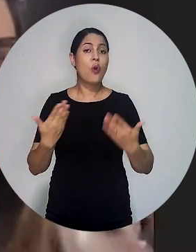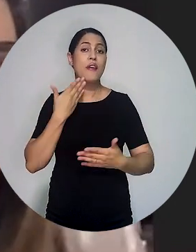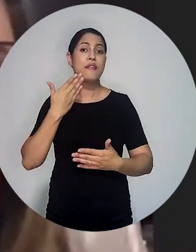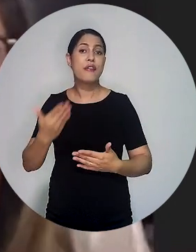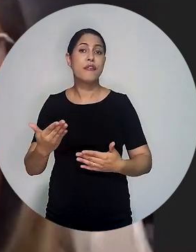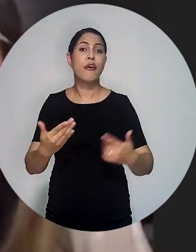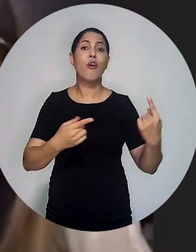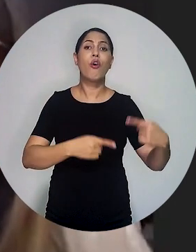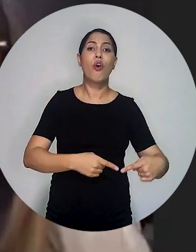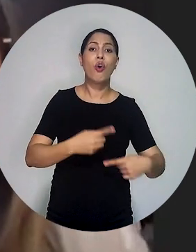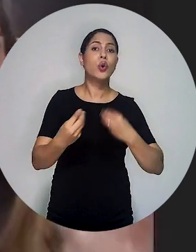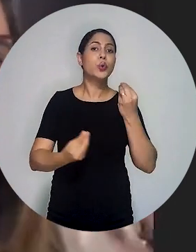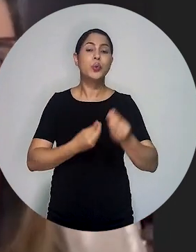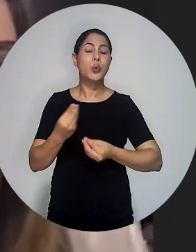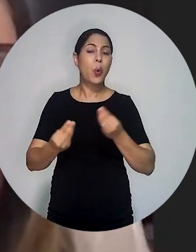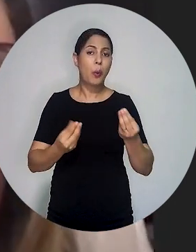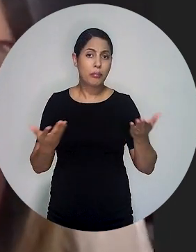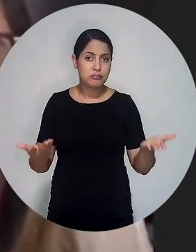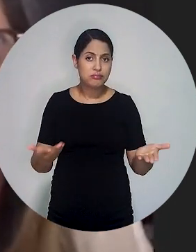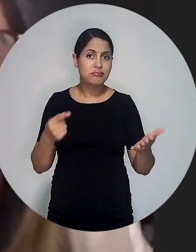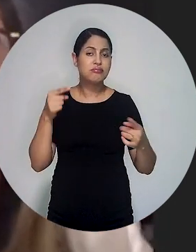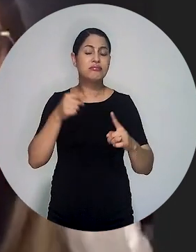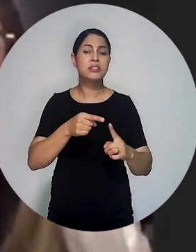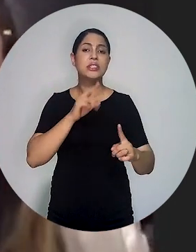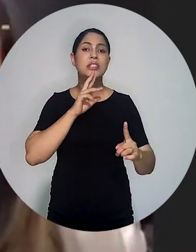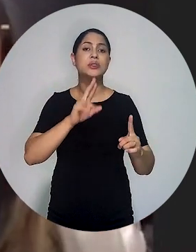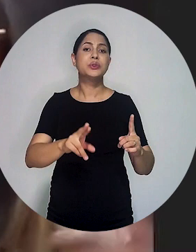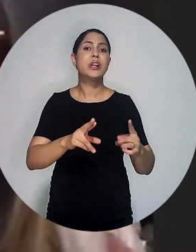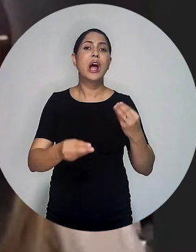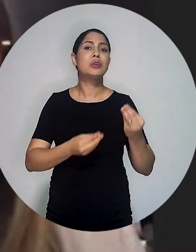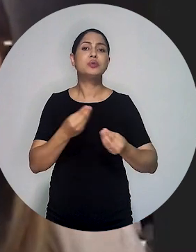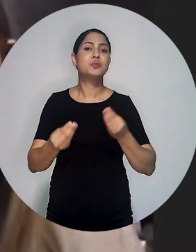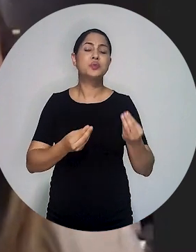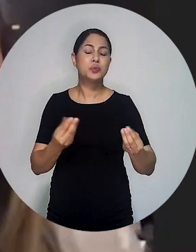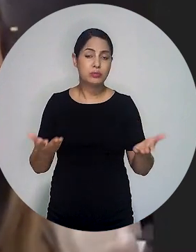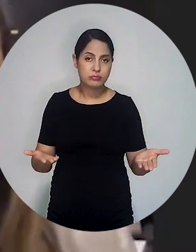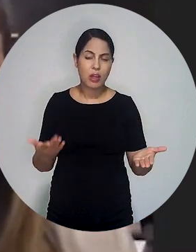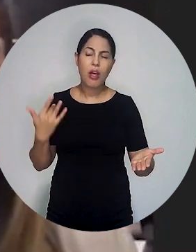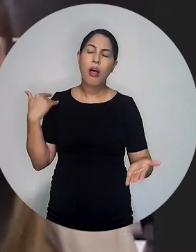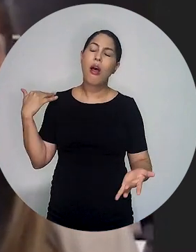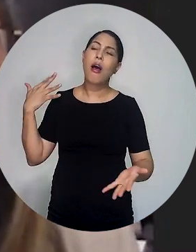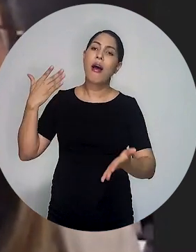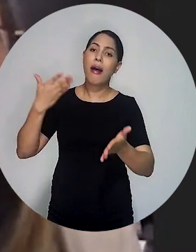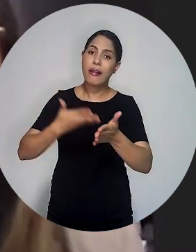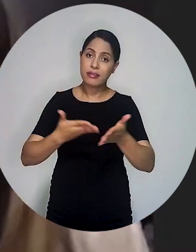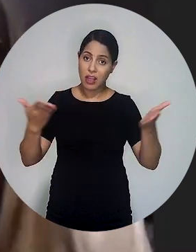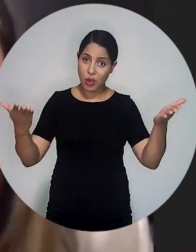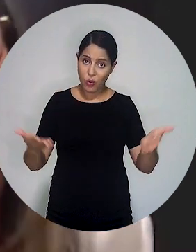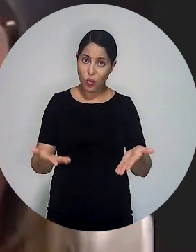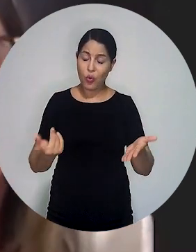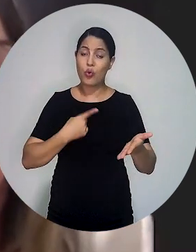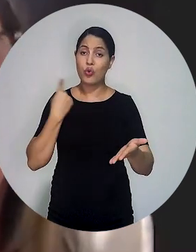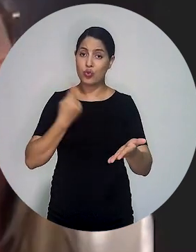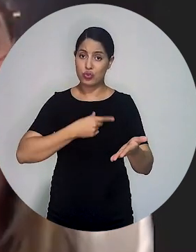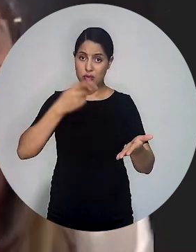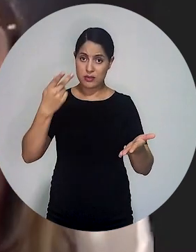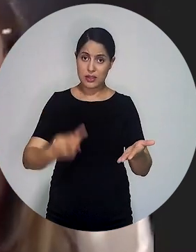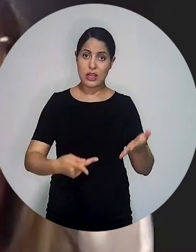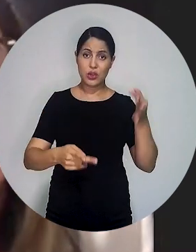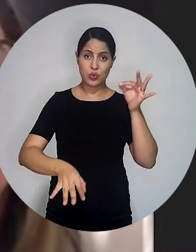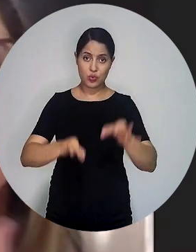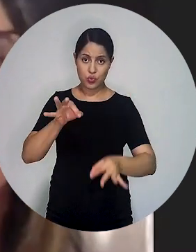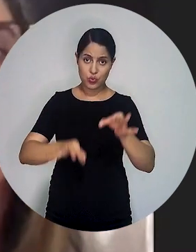Supremo, quantos votos a favor, quantos votos contra, o que saiu desse resultado, o que foi discutido, até a gente chegar